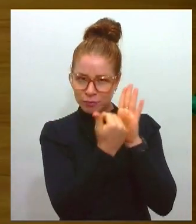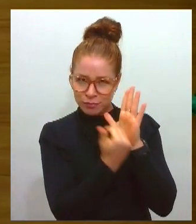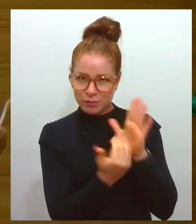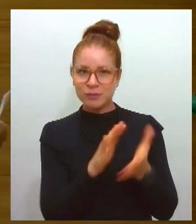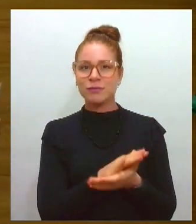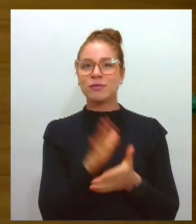festejos juninos.